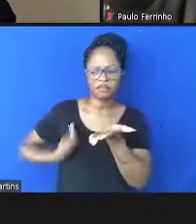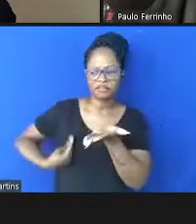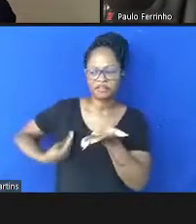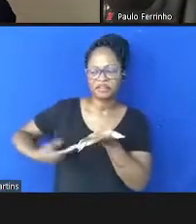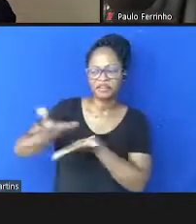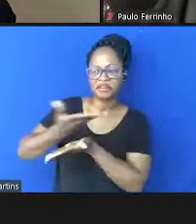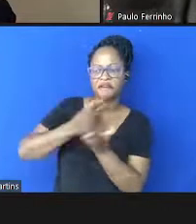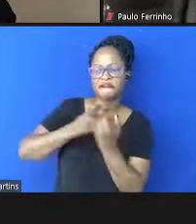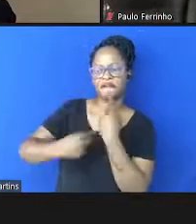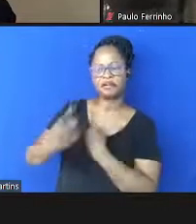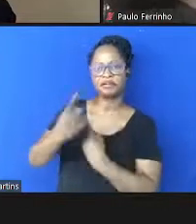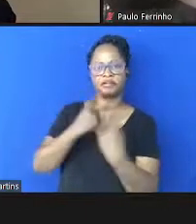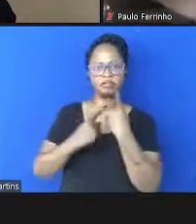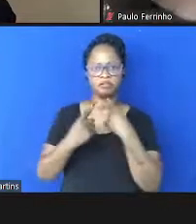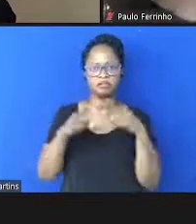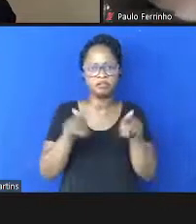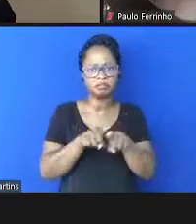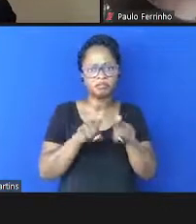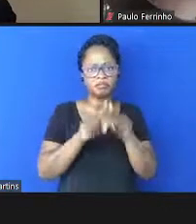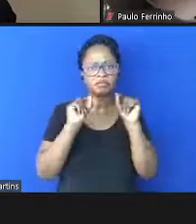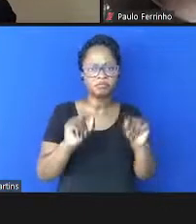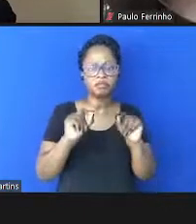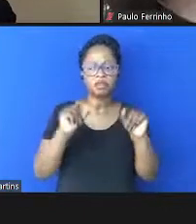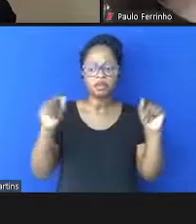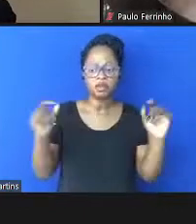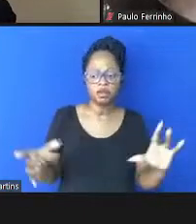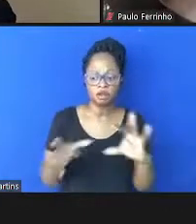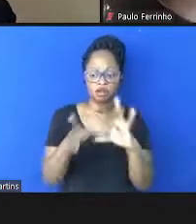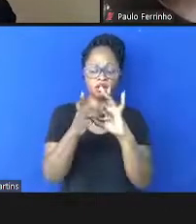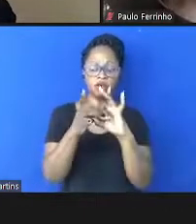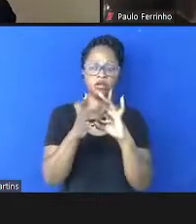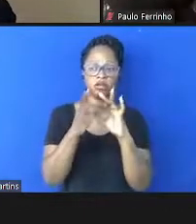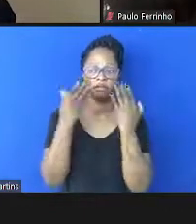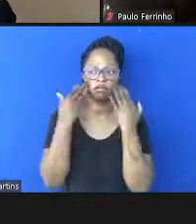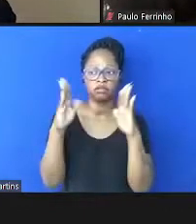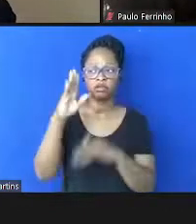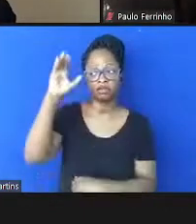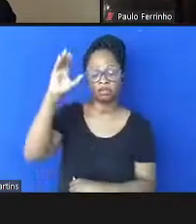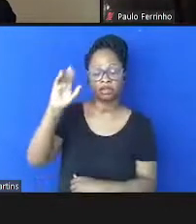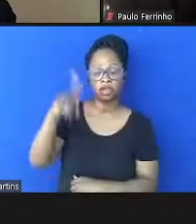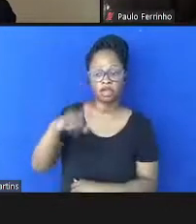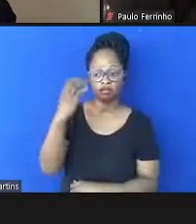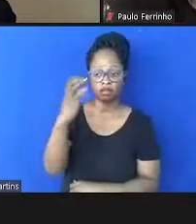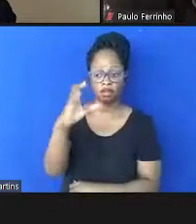dialógicos e mais embasados em evidências científicas, enfim, no diálogo social.